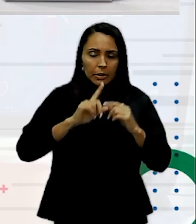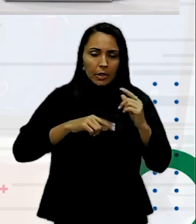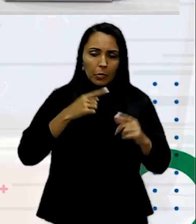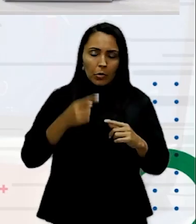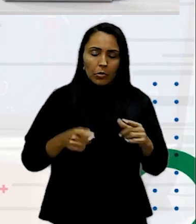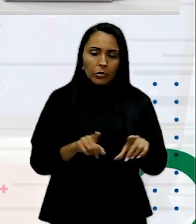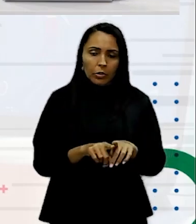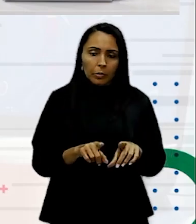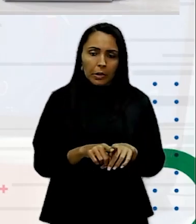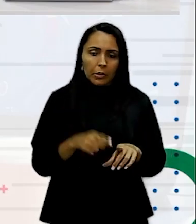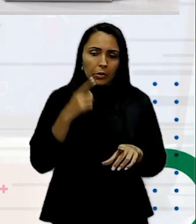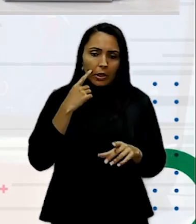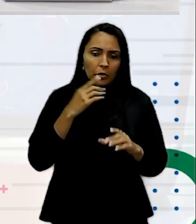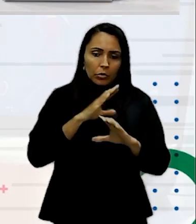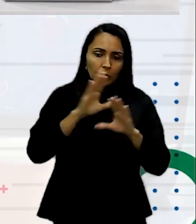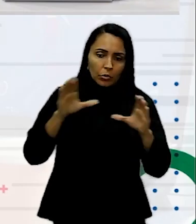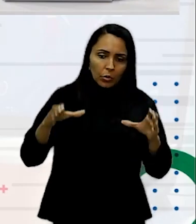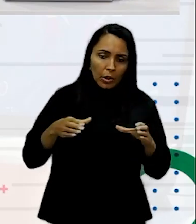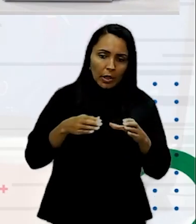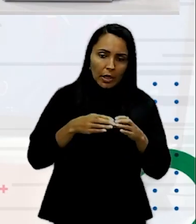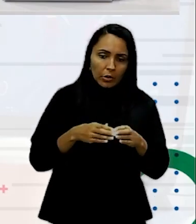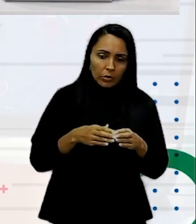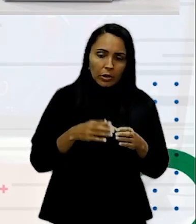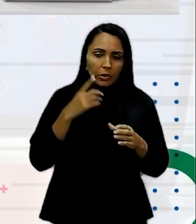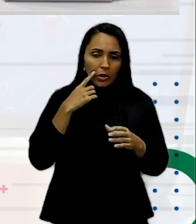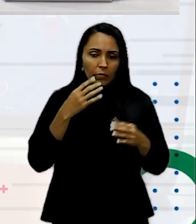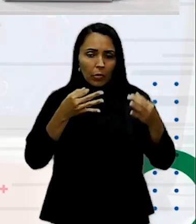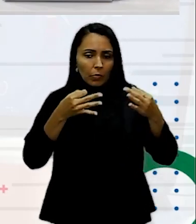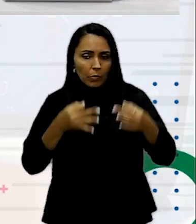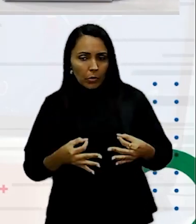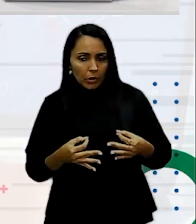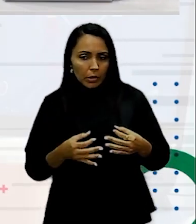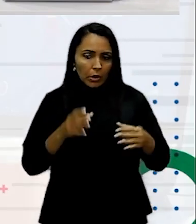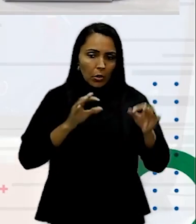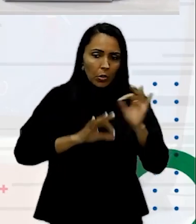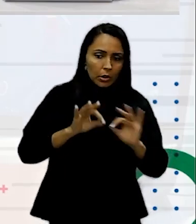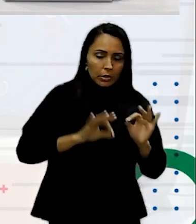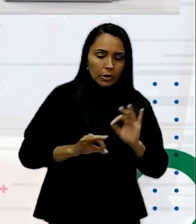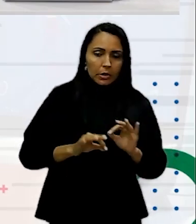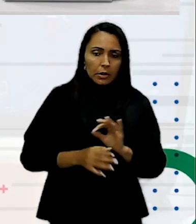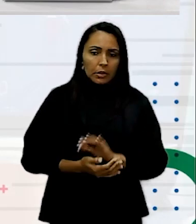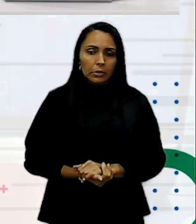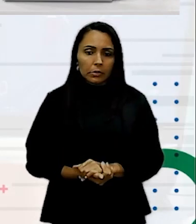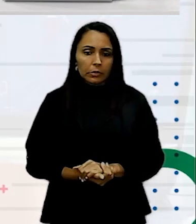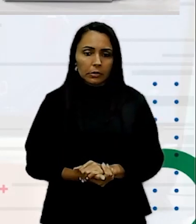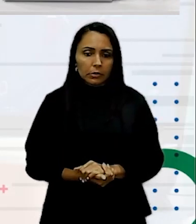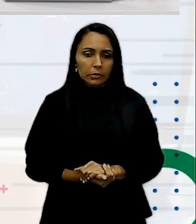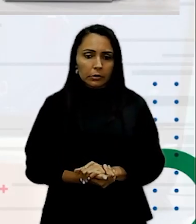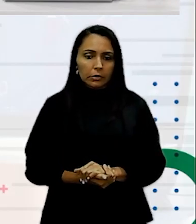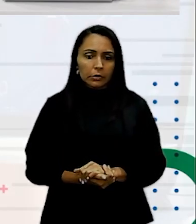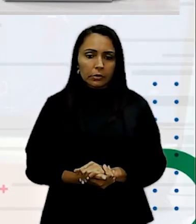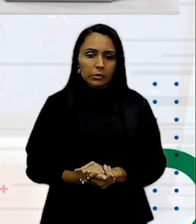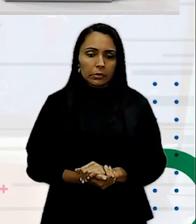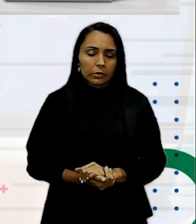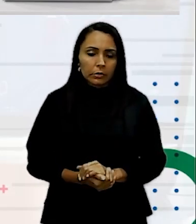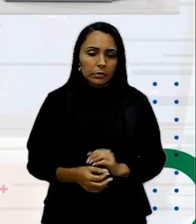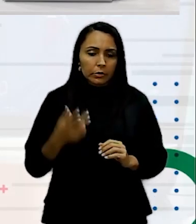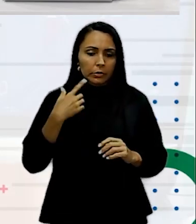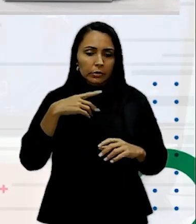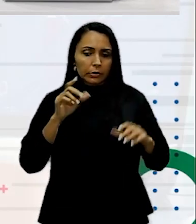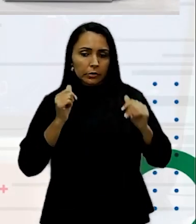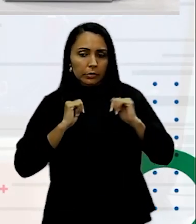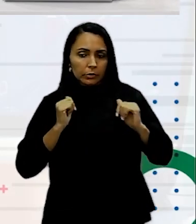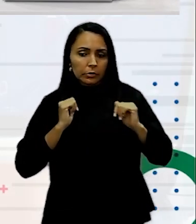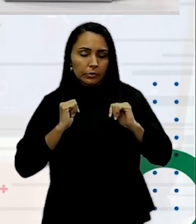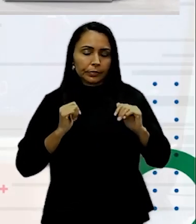todo Arredondado Não Eu vou padronizar Se eu quero Que a minha interface Passe uma imagem de conforto Vamos deixar